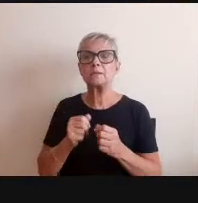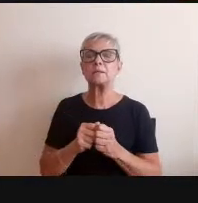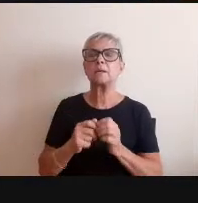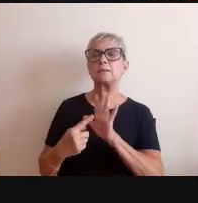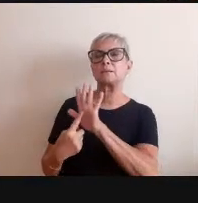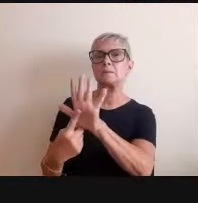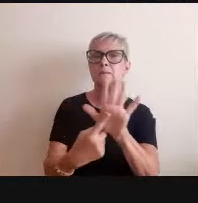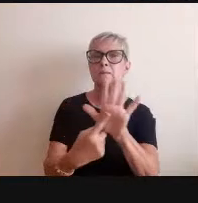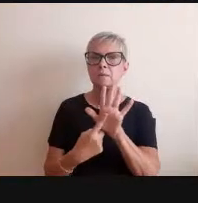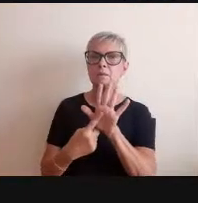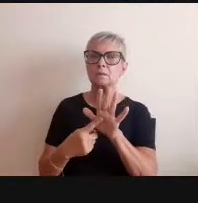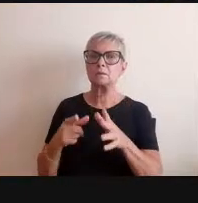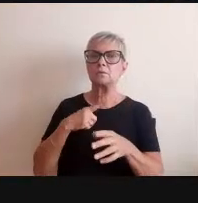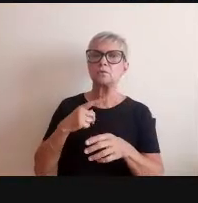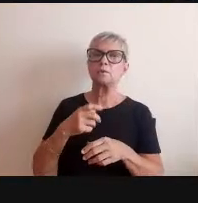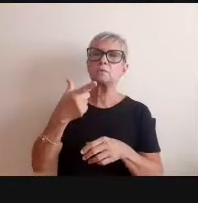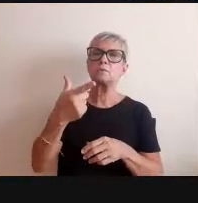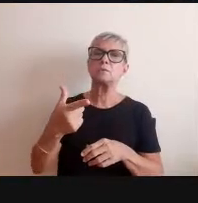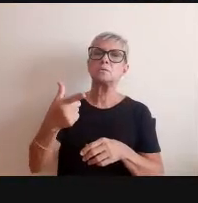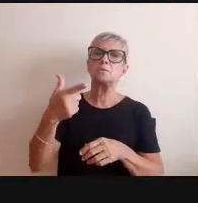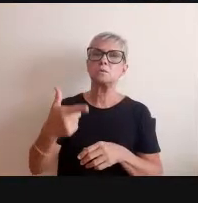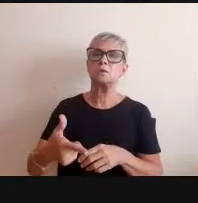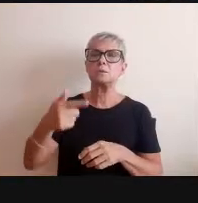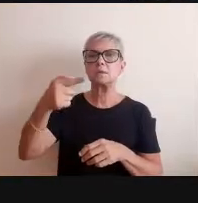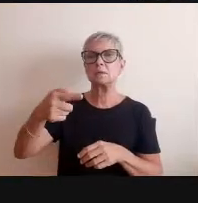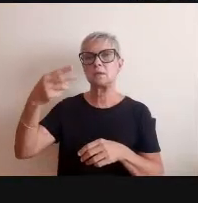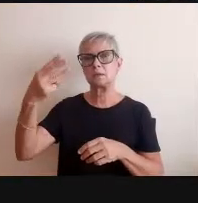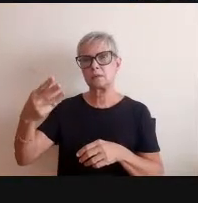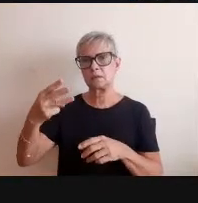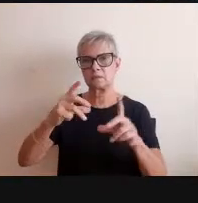teve 273 fotógrafos